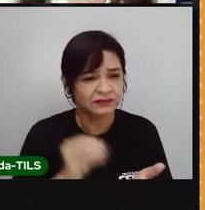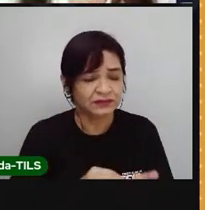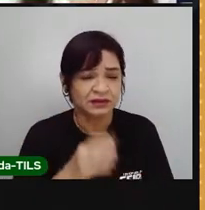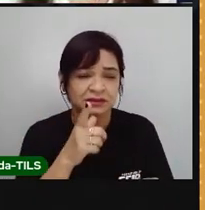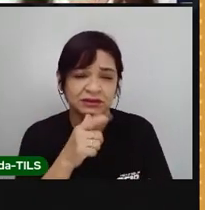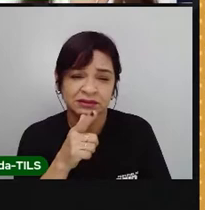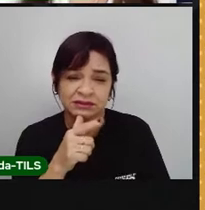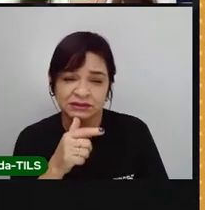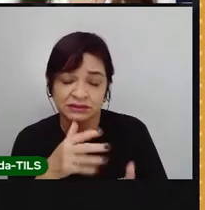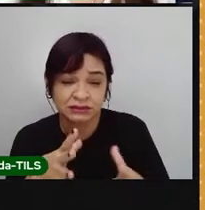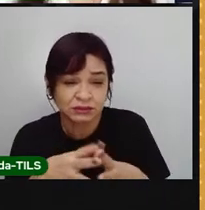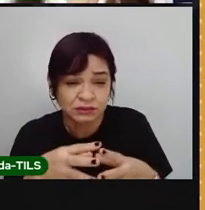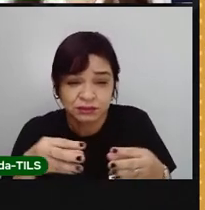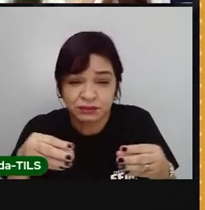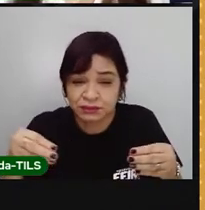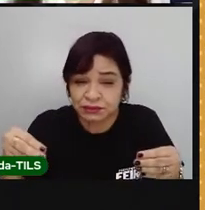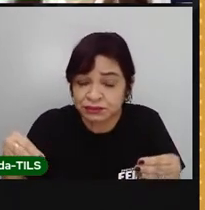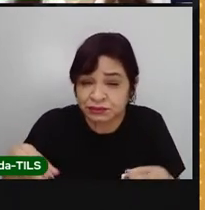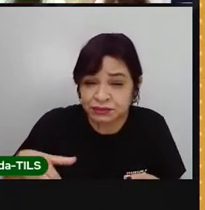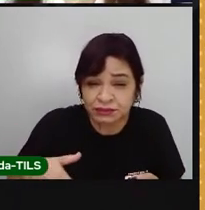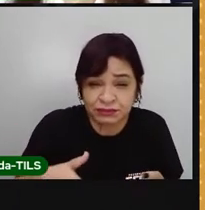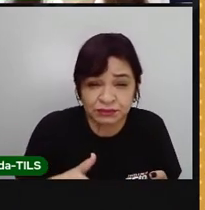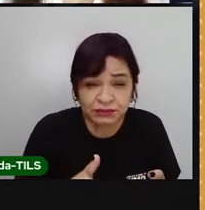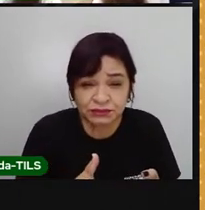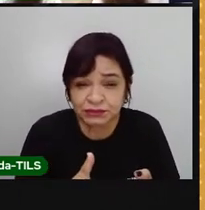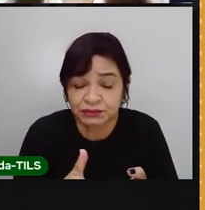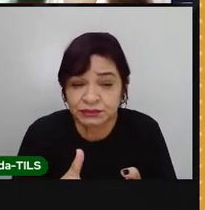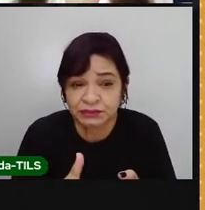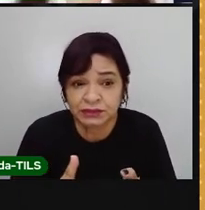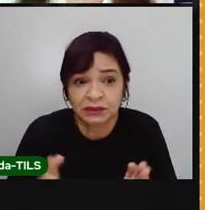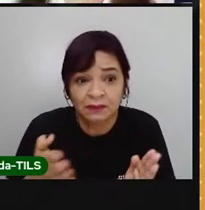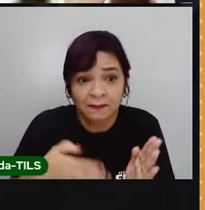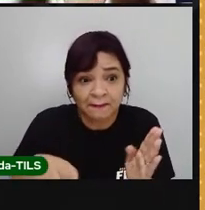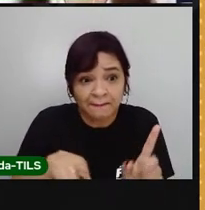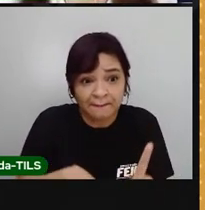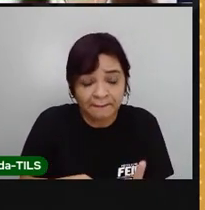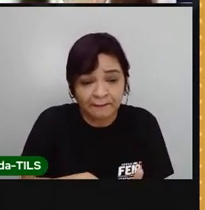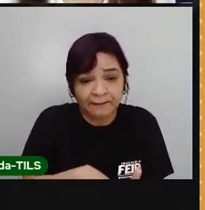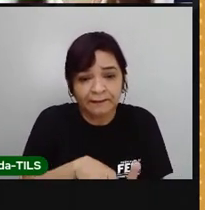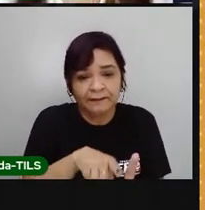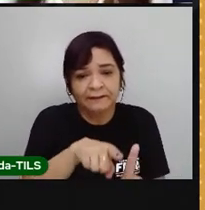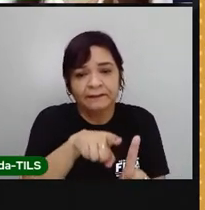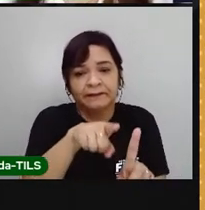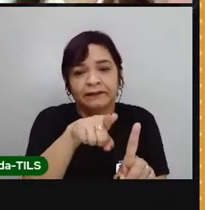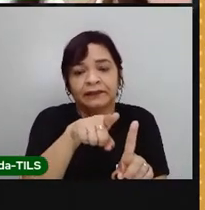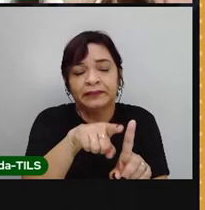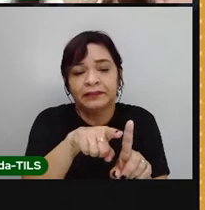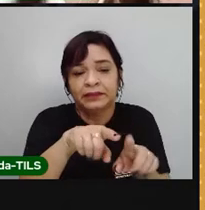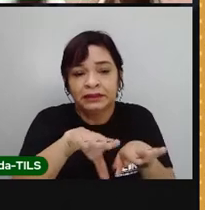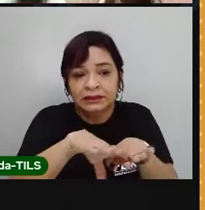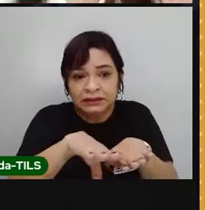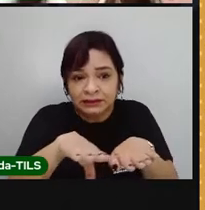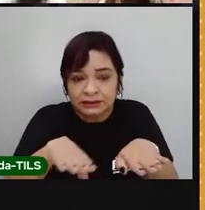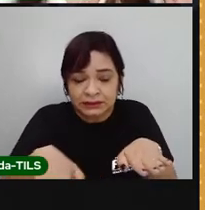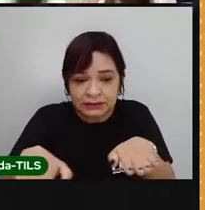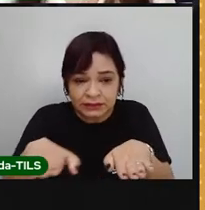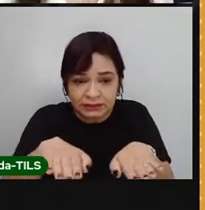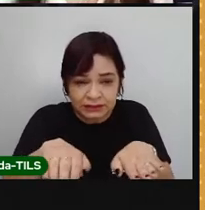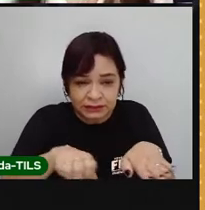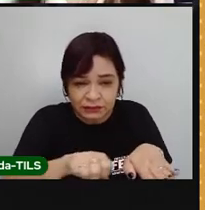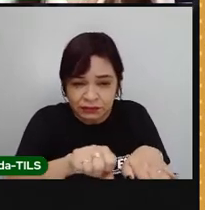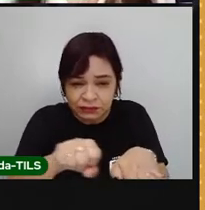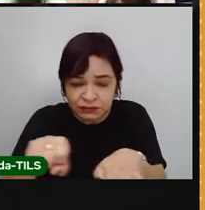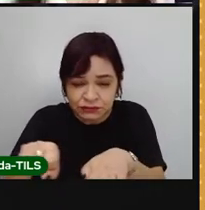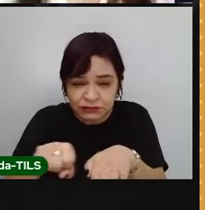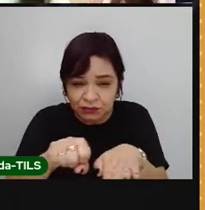dos próprios rios. O aumento do nível do mar. O processo de desertificação. Aquele solo ali, ele fica inútil.